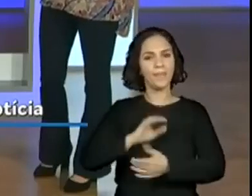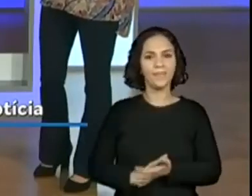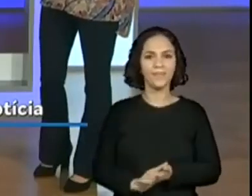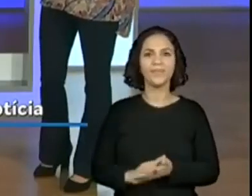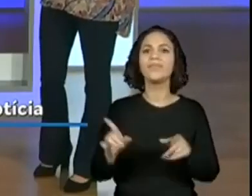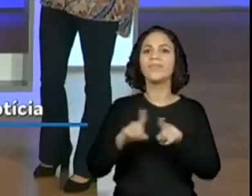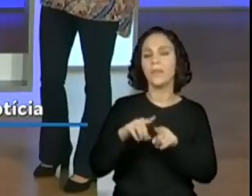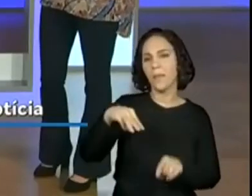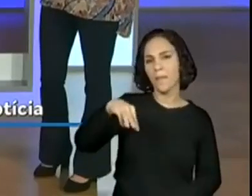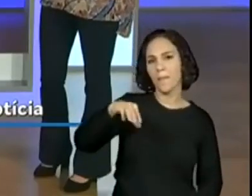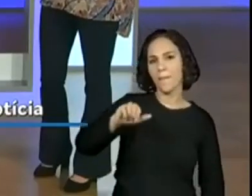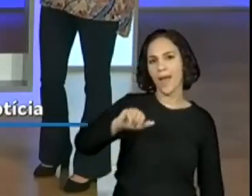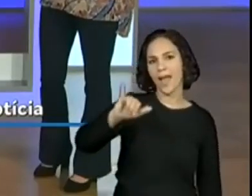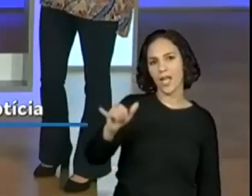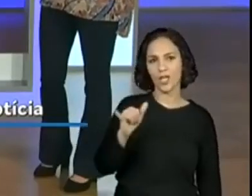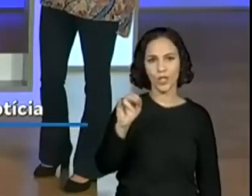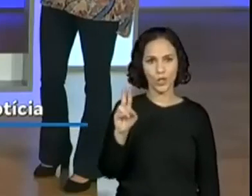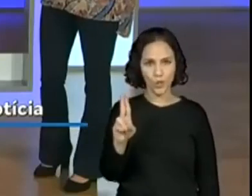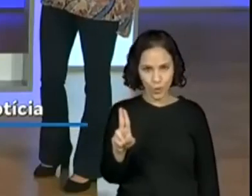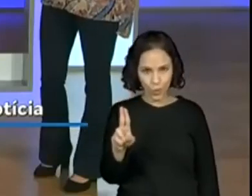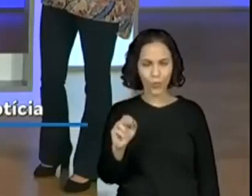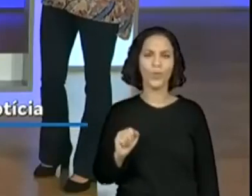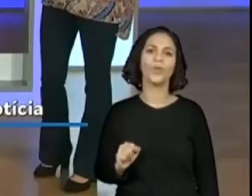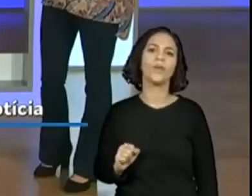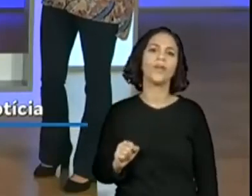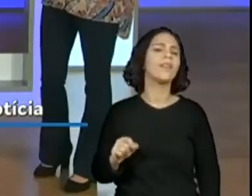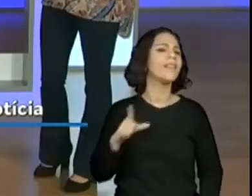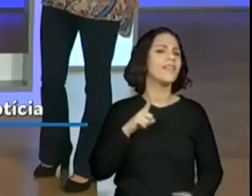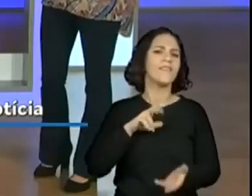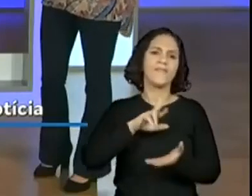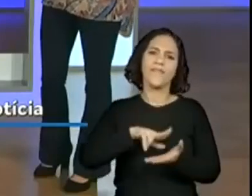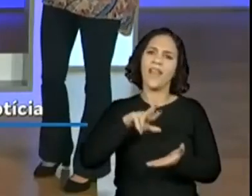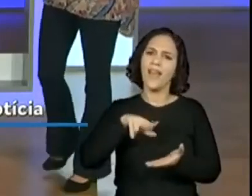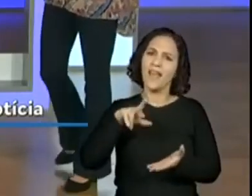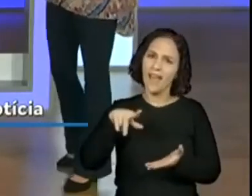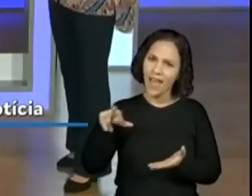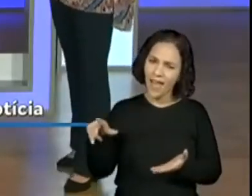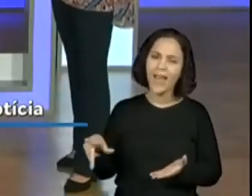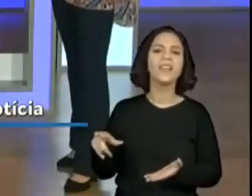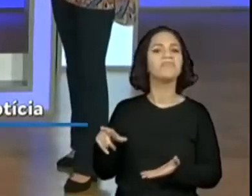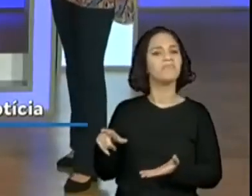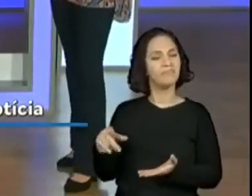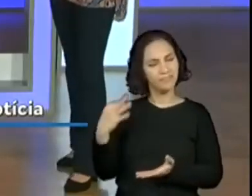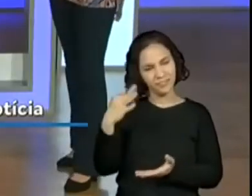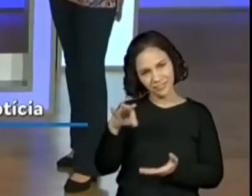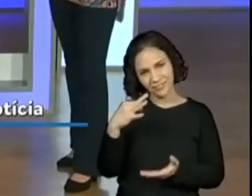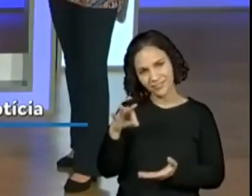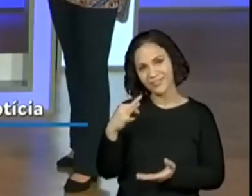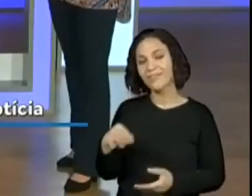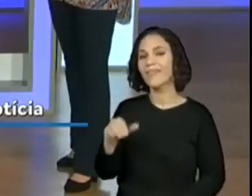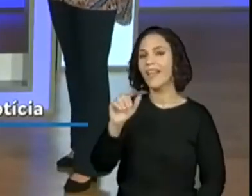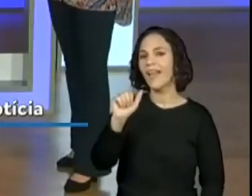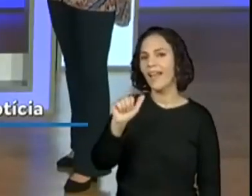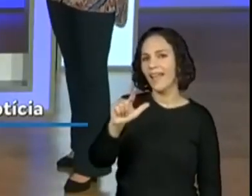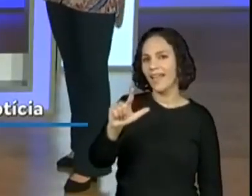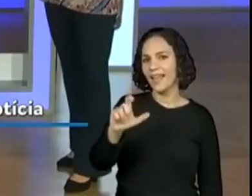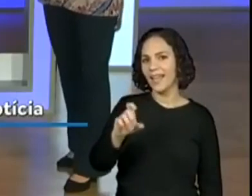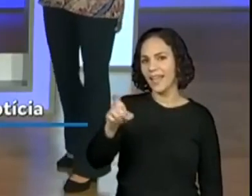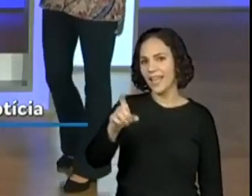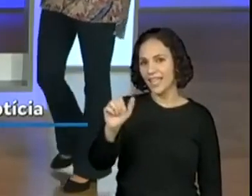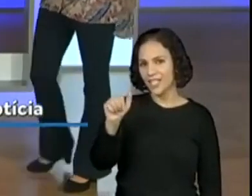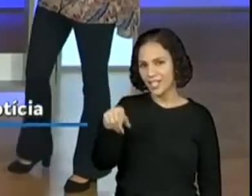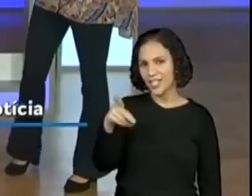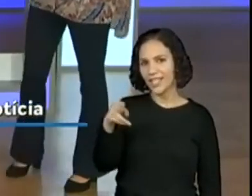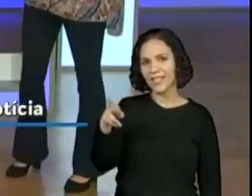falando da Maju, Então, vários jornalistas que se destacam. Rodrigo Bocarte, eles já colocaram ali, Alexandre Garcia, Miriam